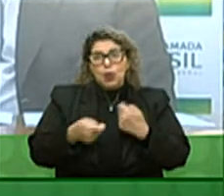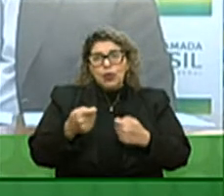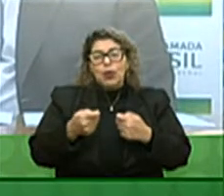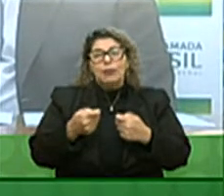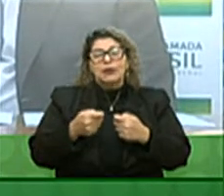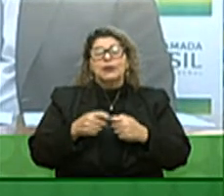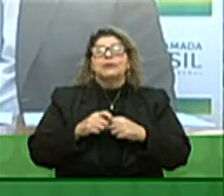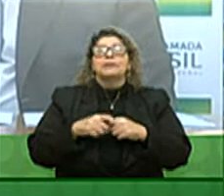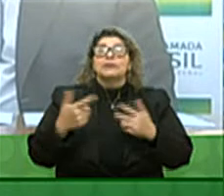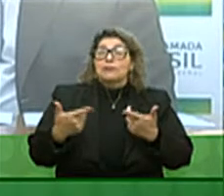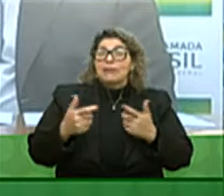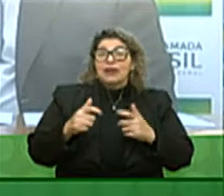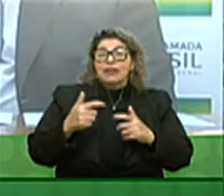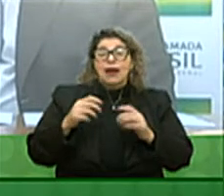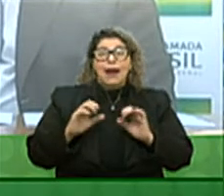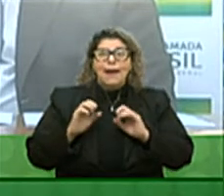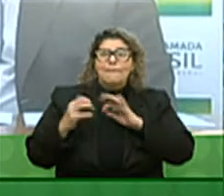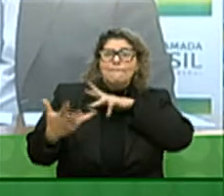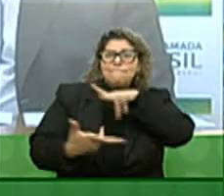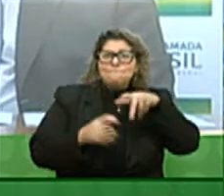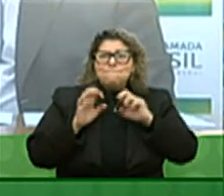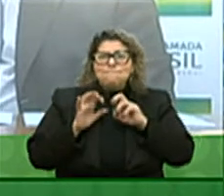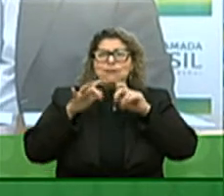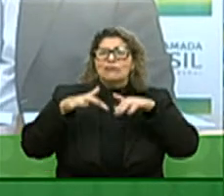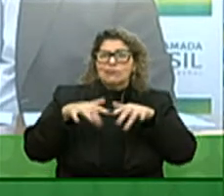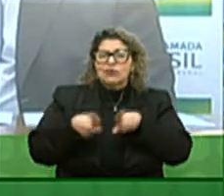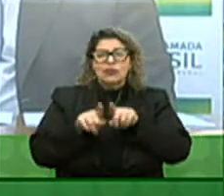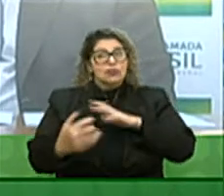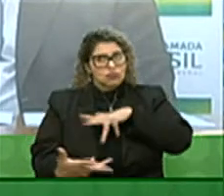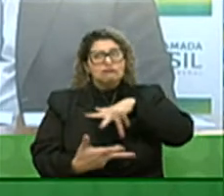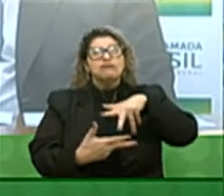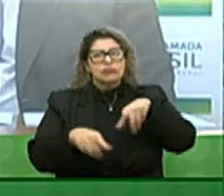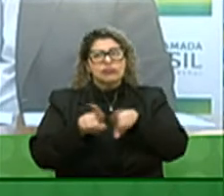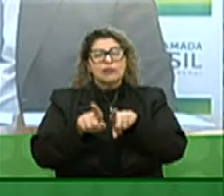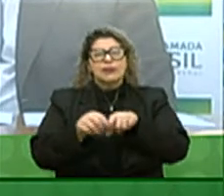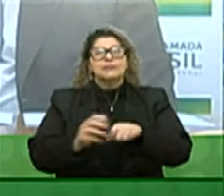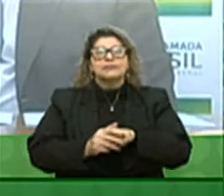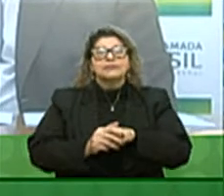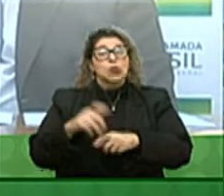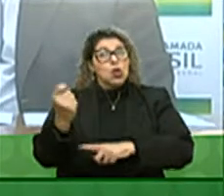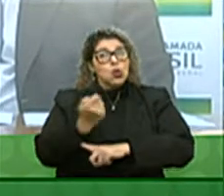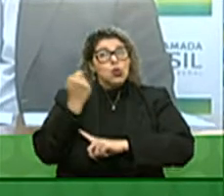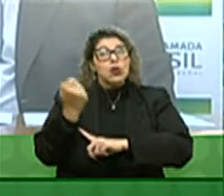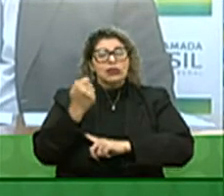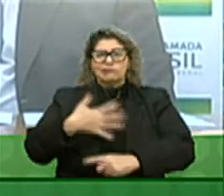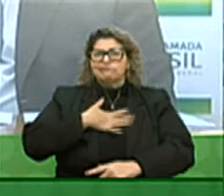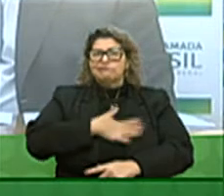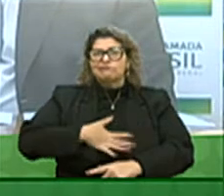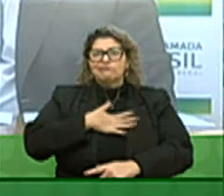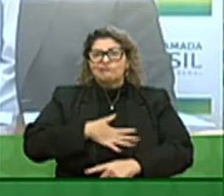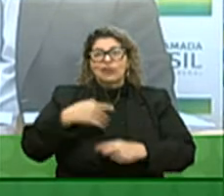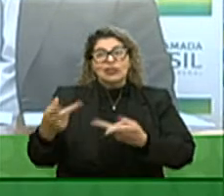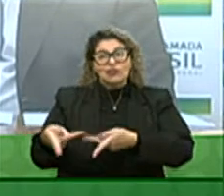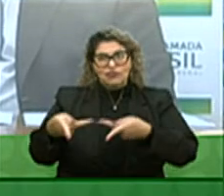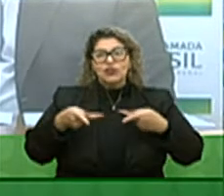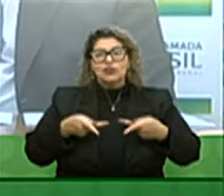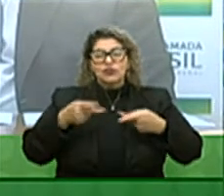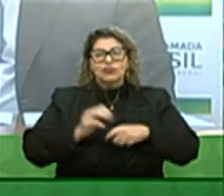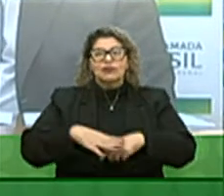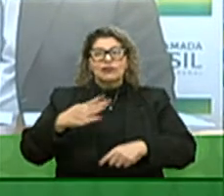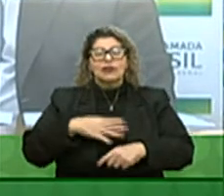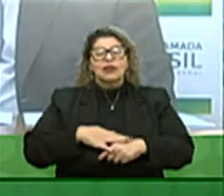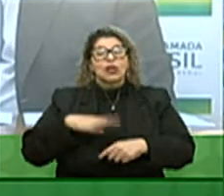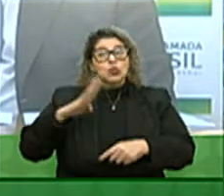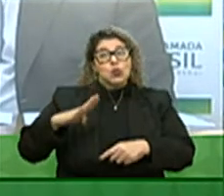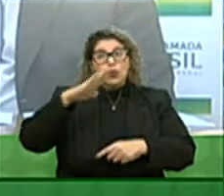pandemia, não apenas no Brasil, de uma mundialmente. Hoje, o Rio Grande do Sul também tem aí a satisfação de contar com uma visita do presidente da